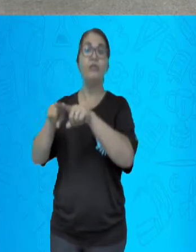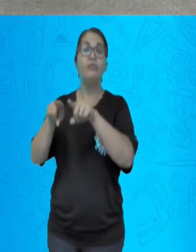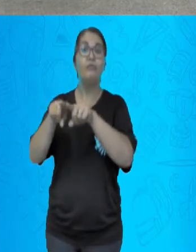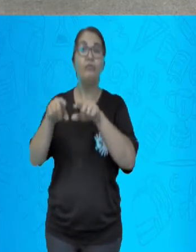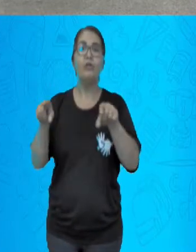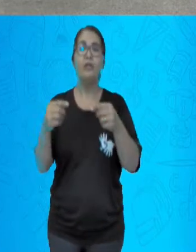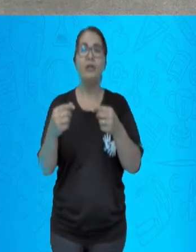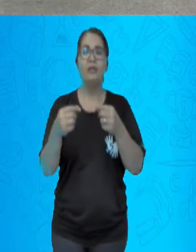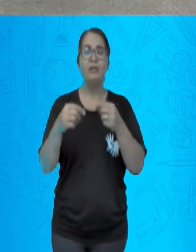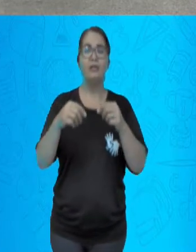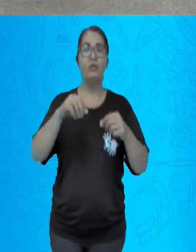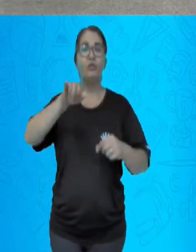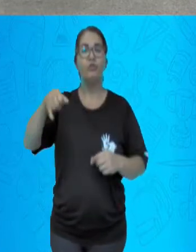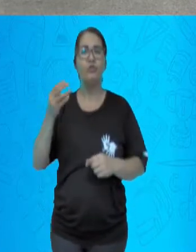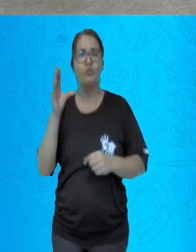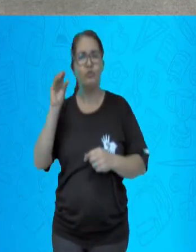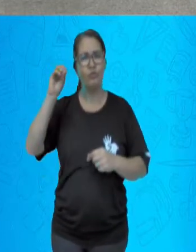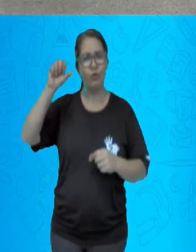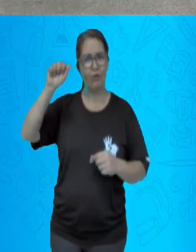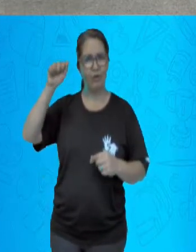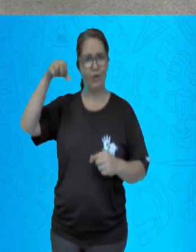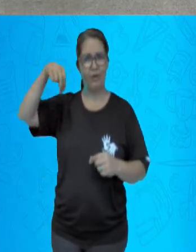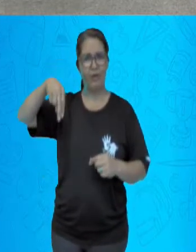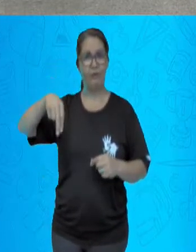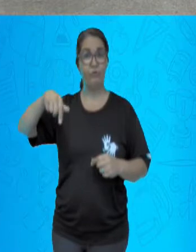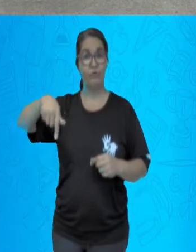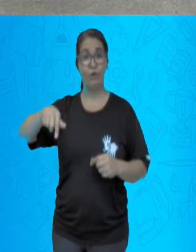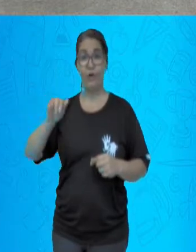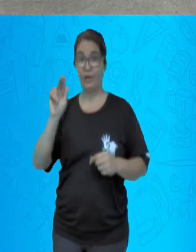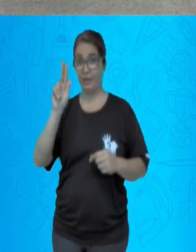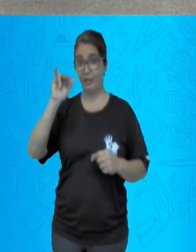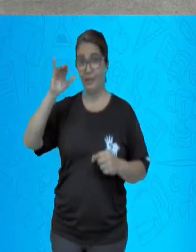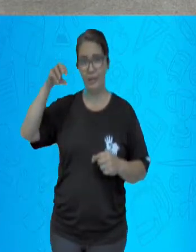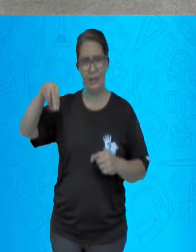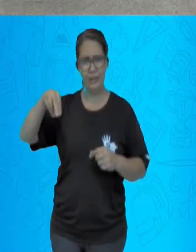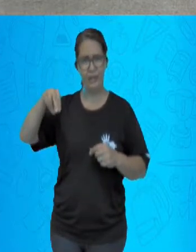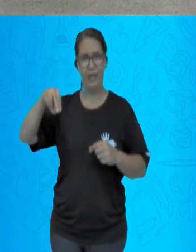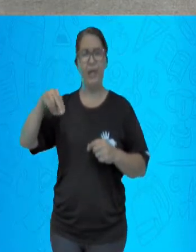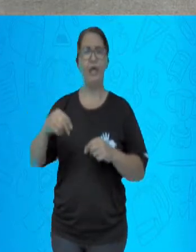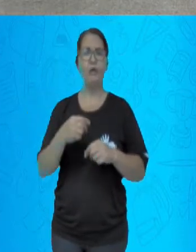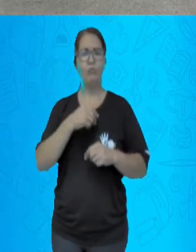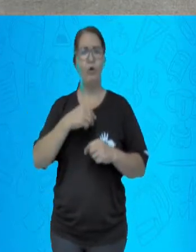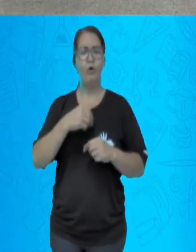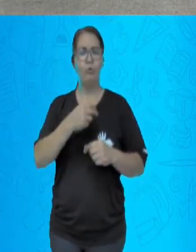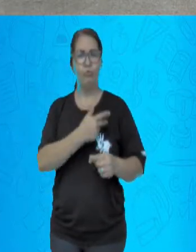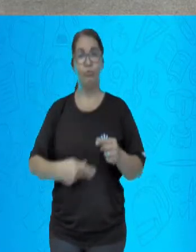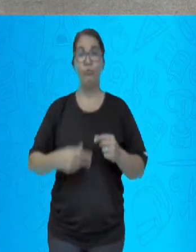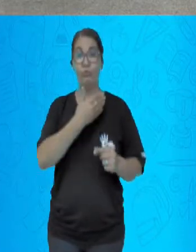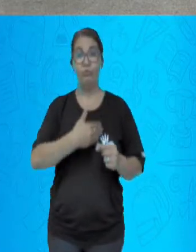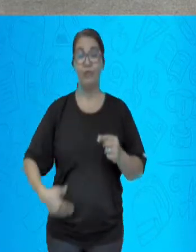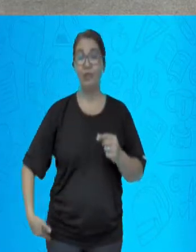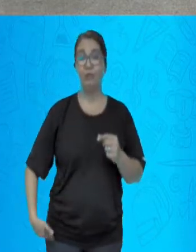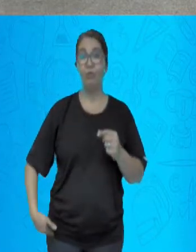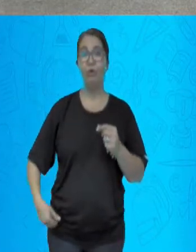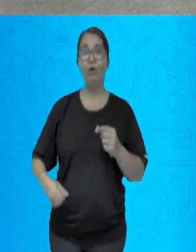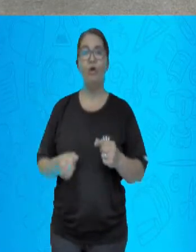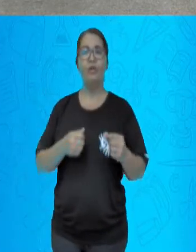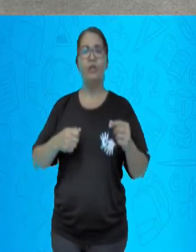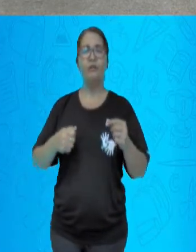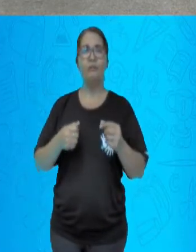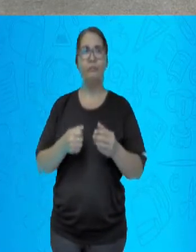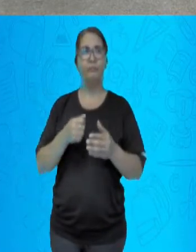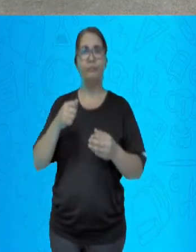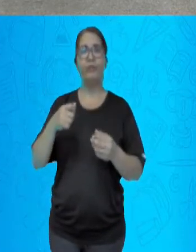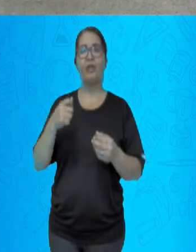Fazenda, Joaquim Murtinho, que promoveu o aumento de impostos, a redução de defesas com os serviços públicos,